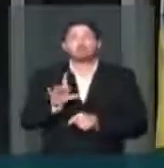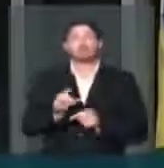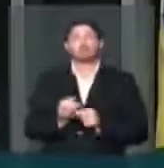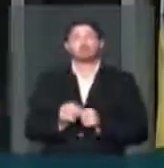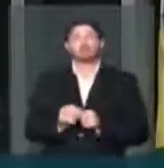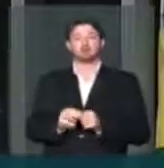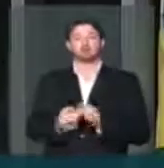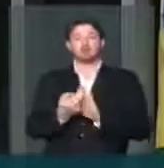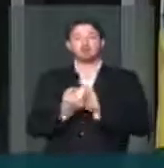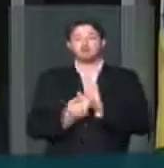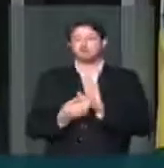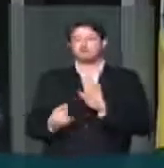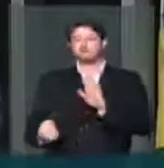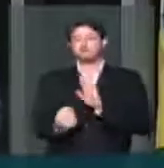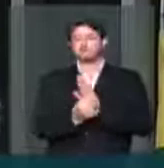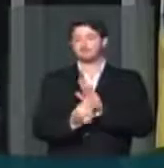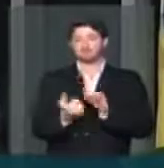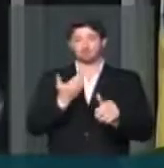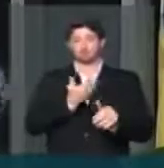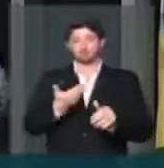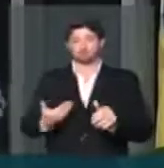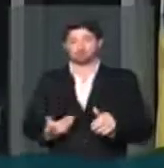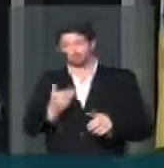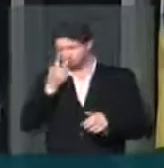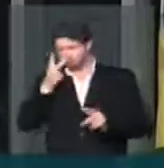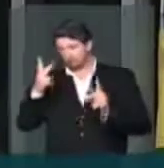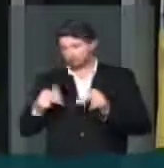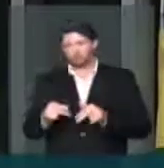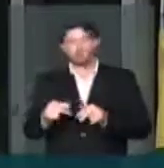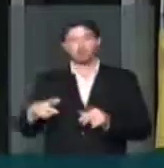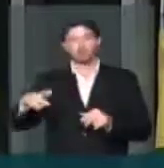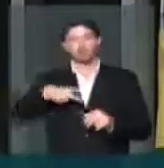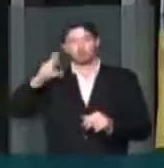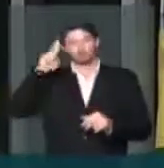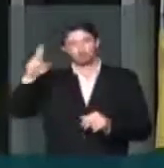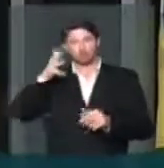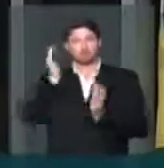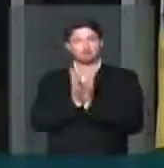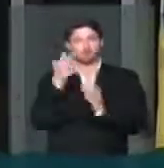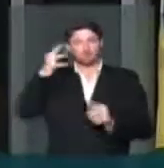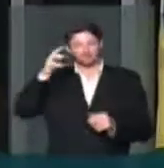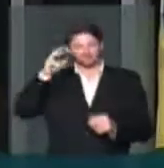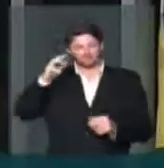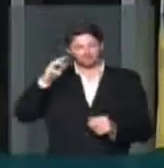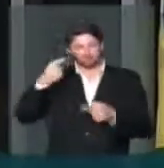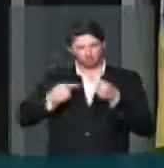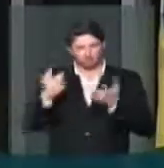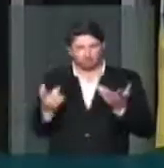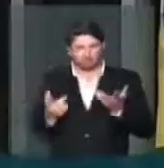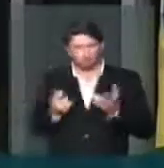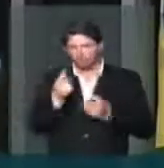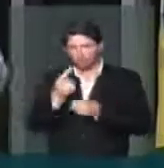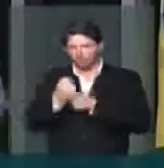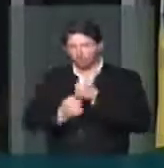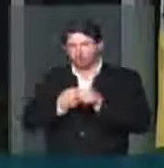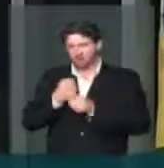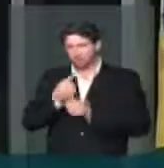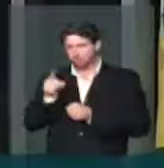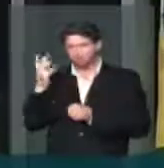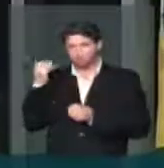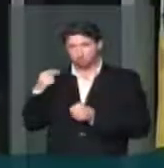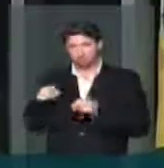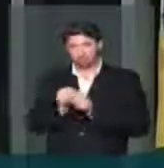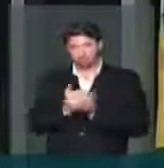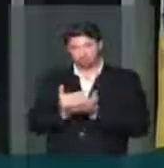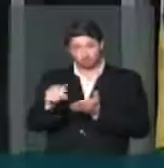instrumentalizar e ocupar o poder público como se fosse propriedade de um partido político, ao longo do último ano e no